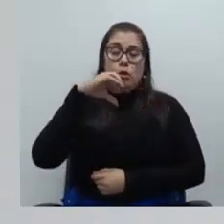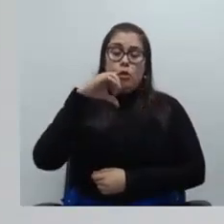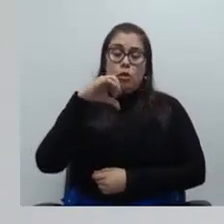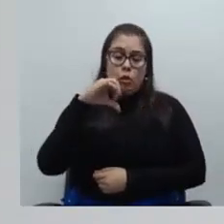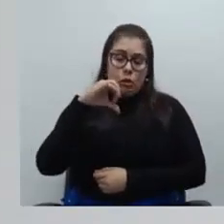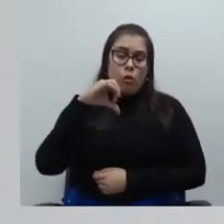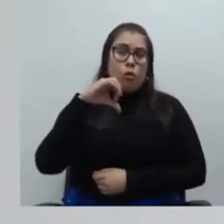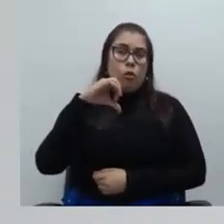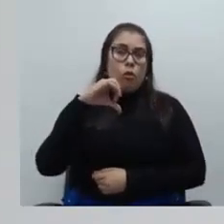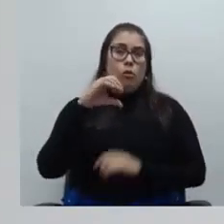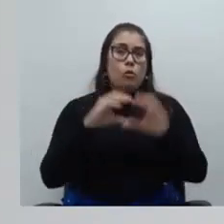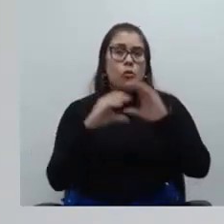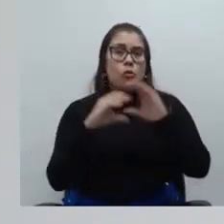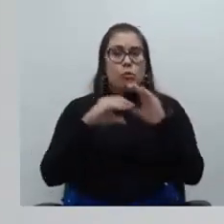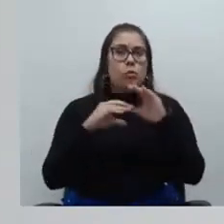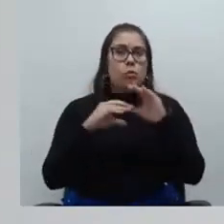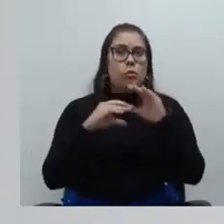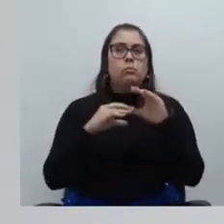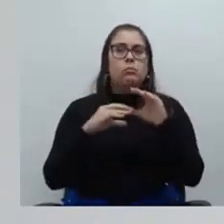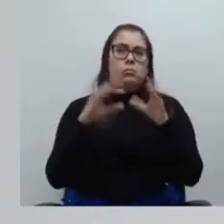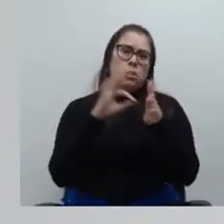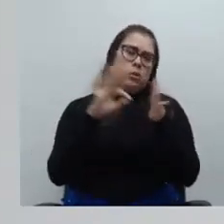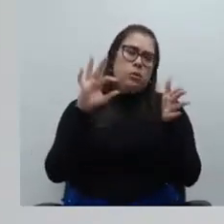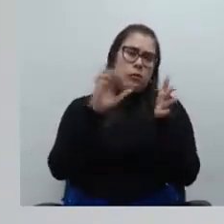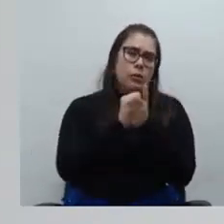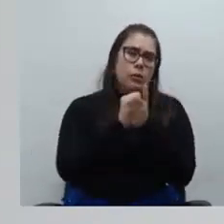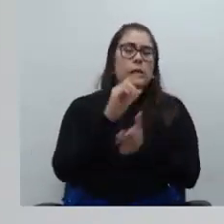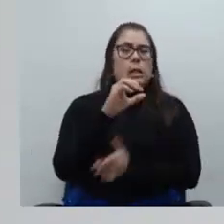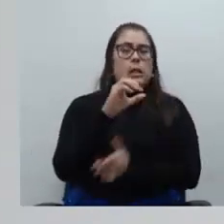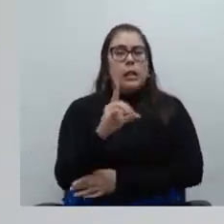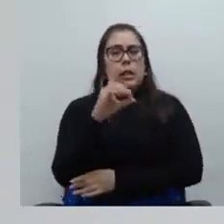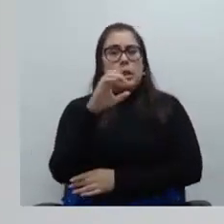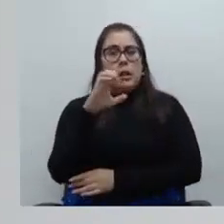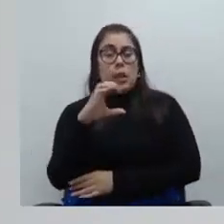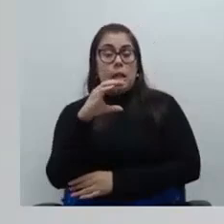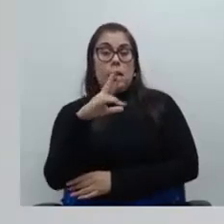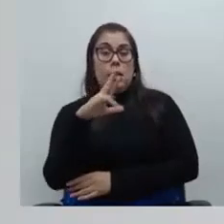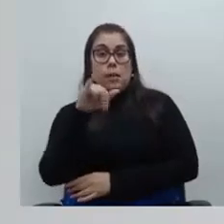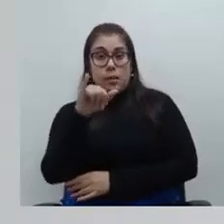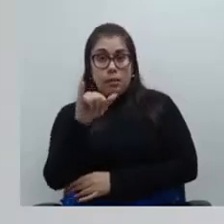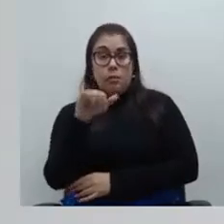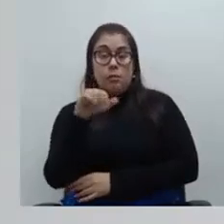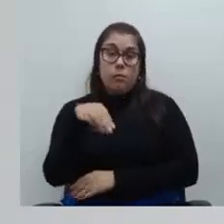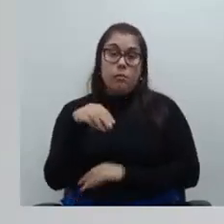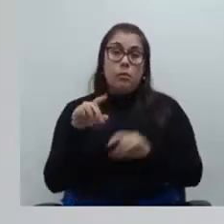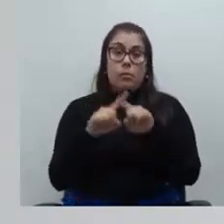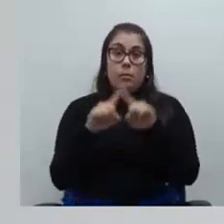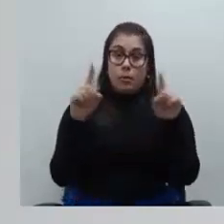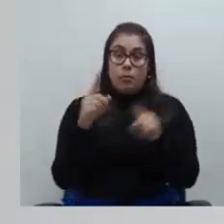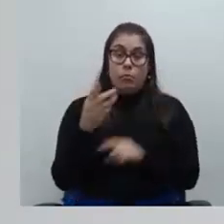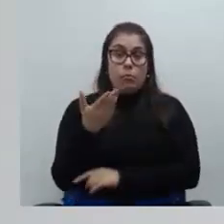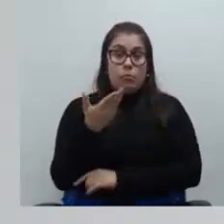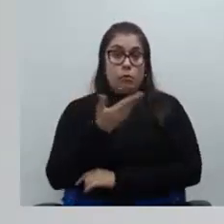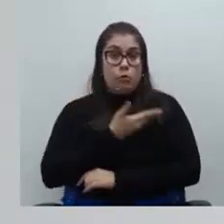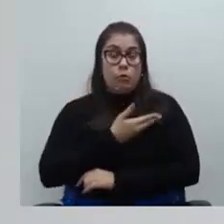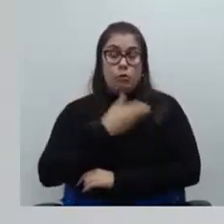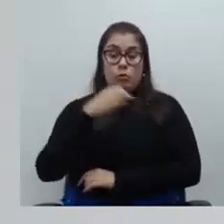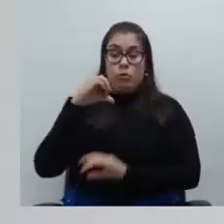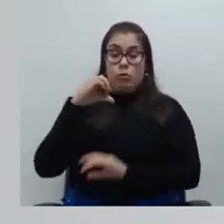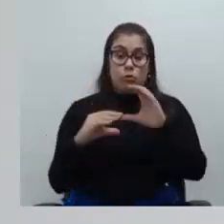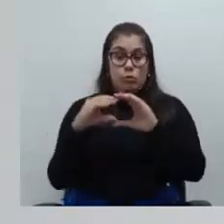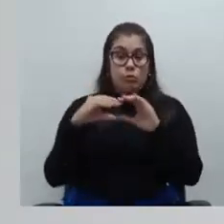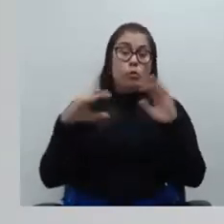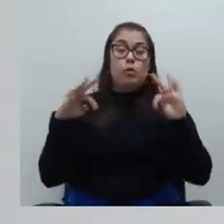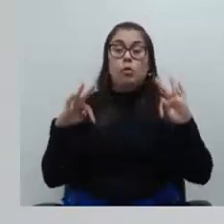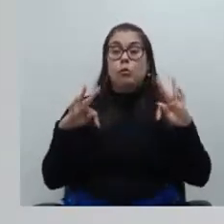não há nenhuma proibição para que eles se inscrevam agora a defensoria pública para os colegas do nono concurso e para todos